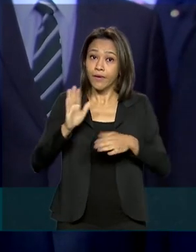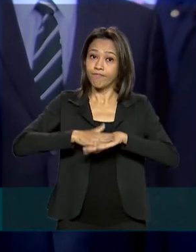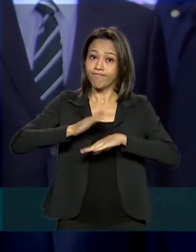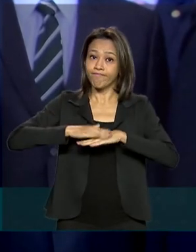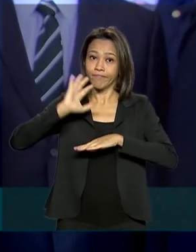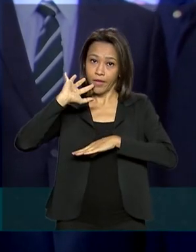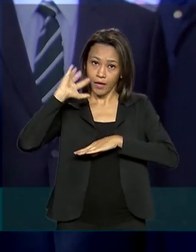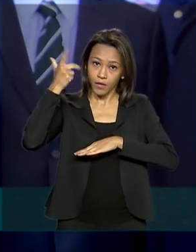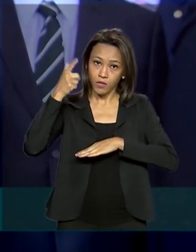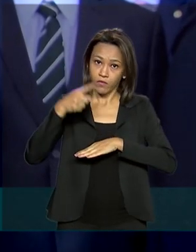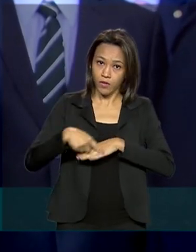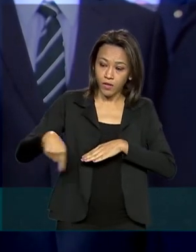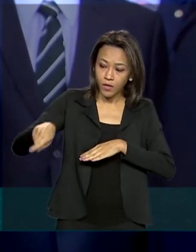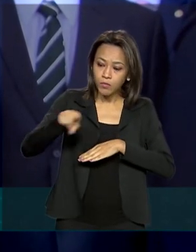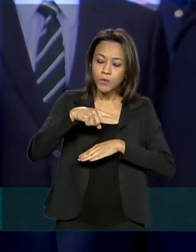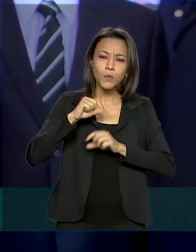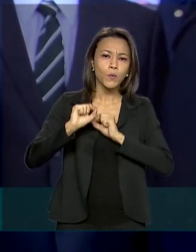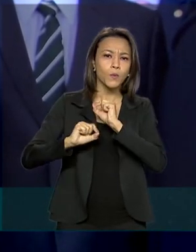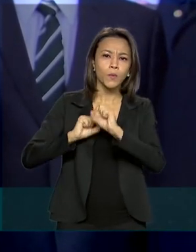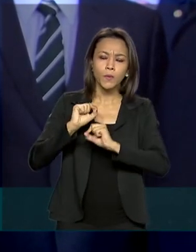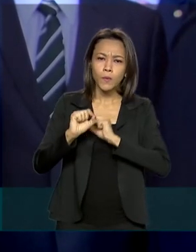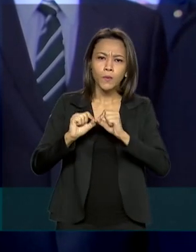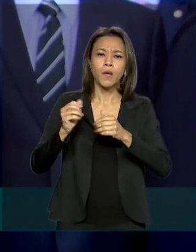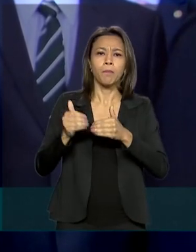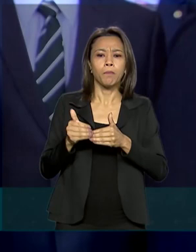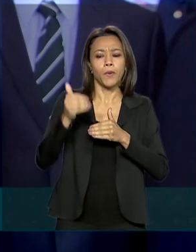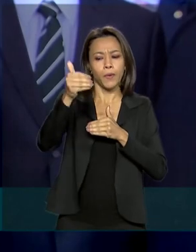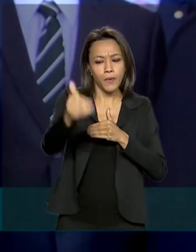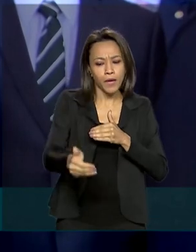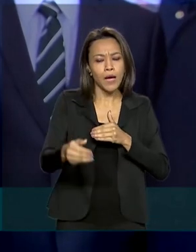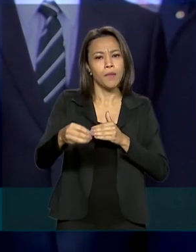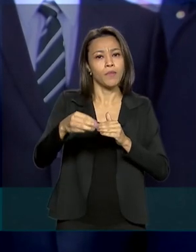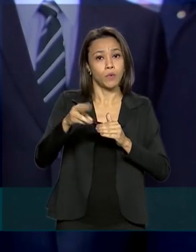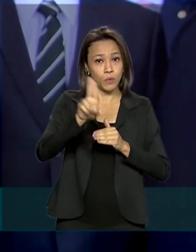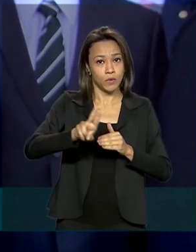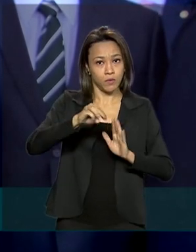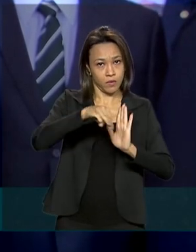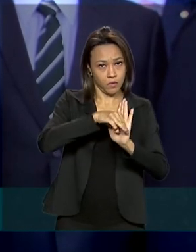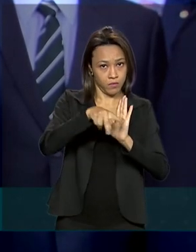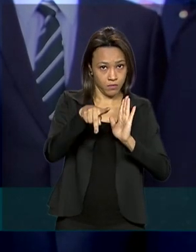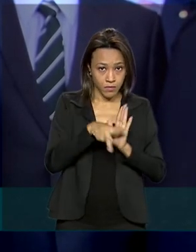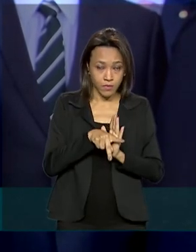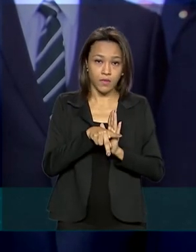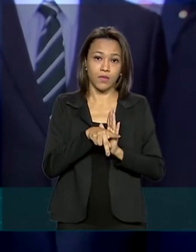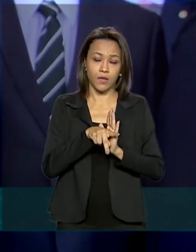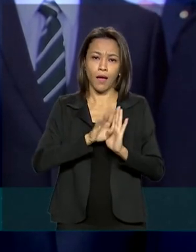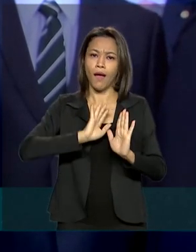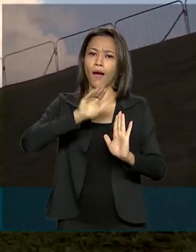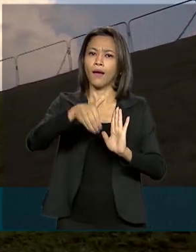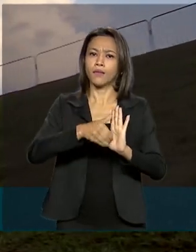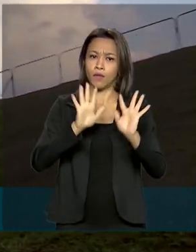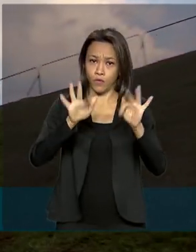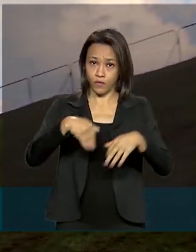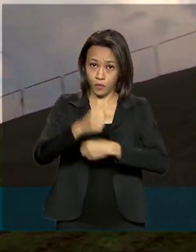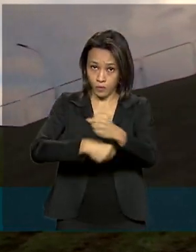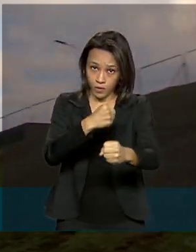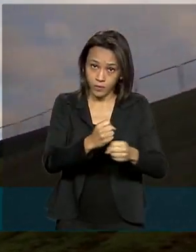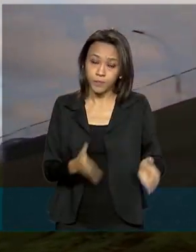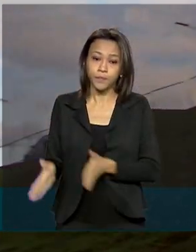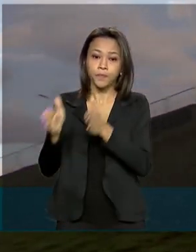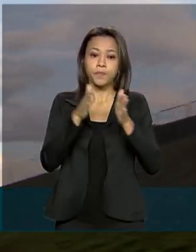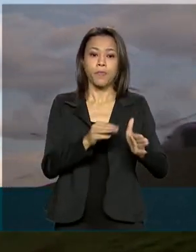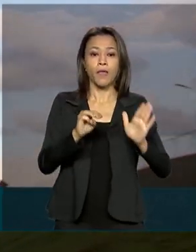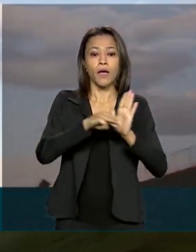prorrogá-lo por medida provisória até o final do ano. A medida